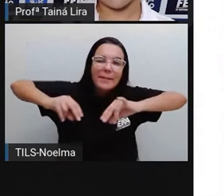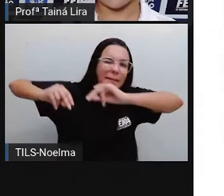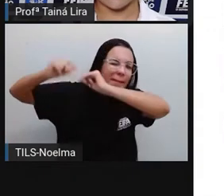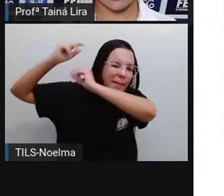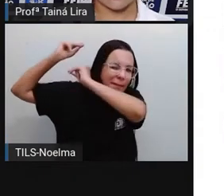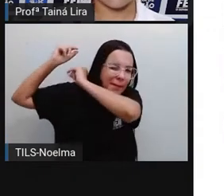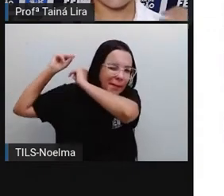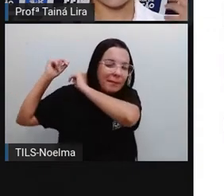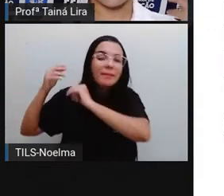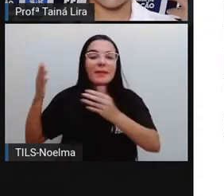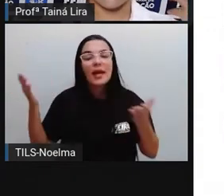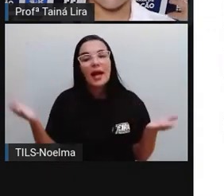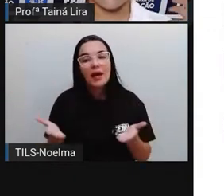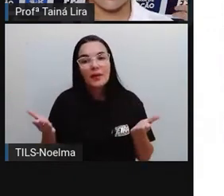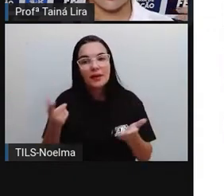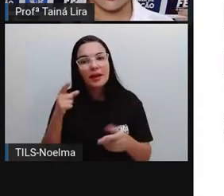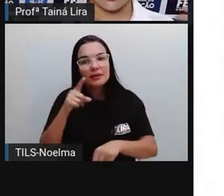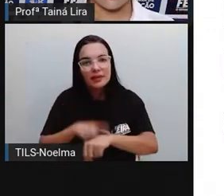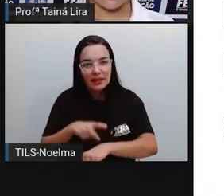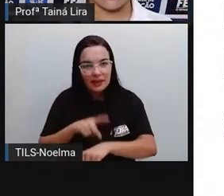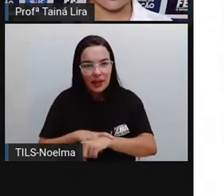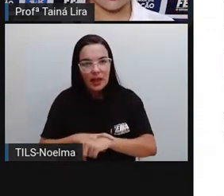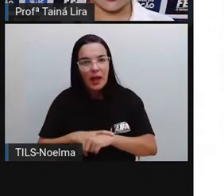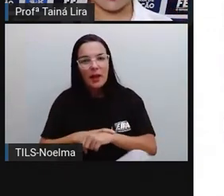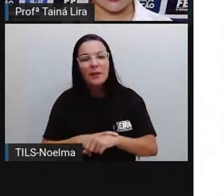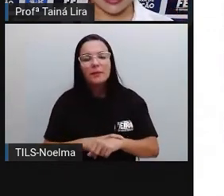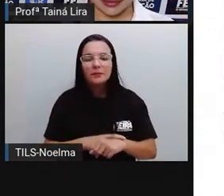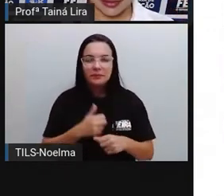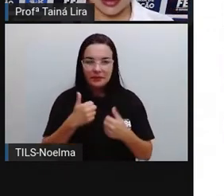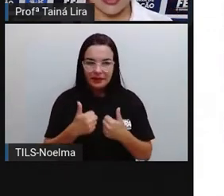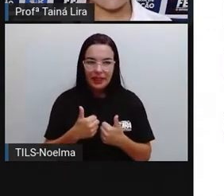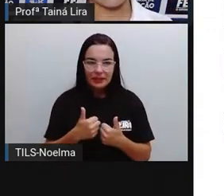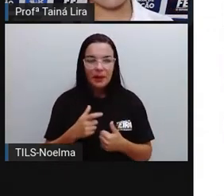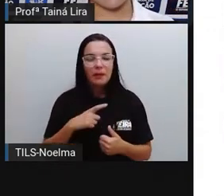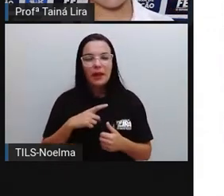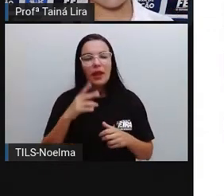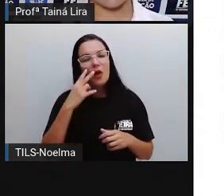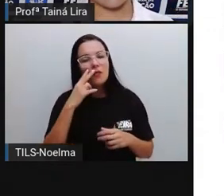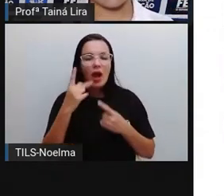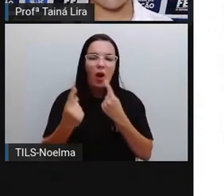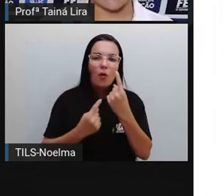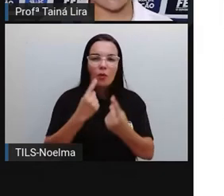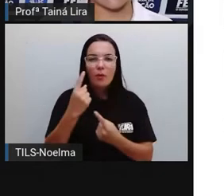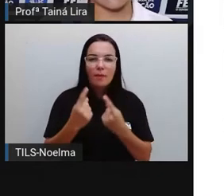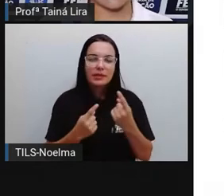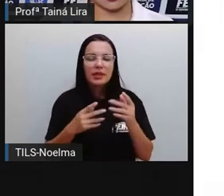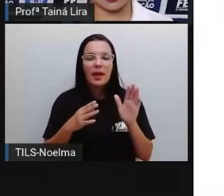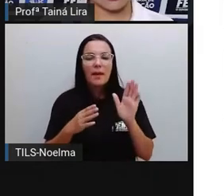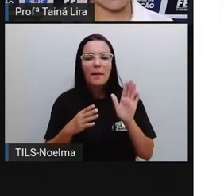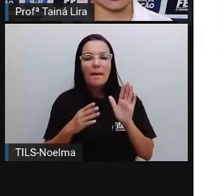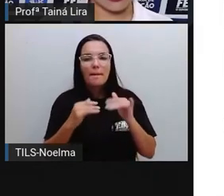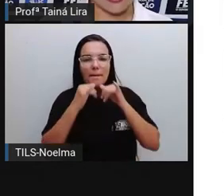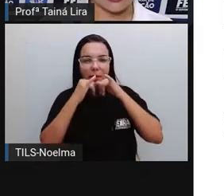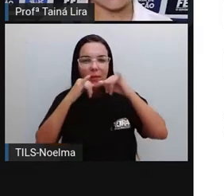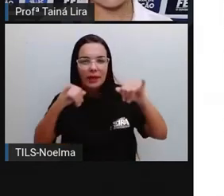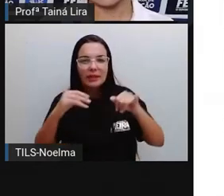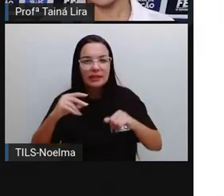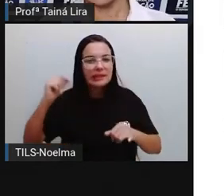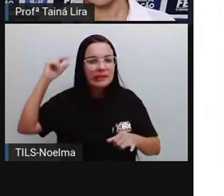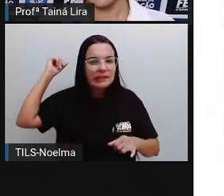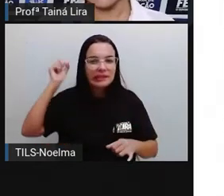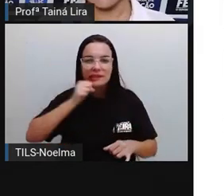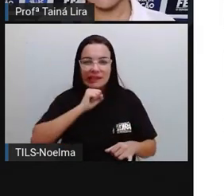textos publicitários, ó, a gente tem anúncios e propagandas. E aí a vai ver agora algumas propagandas antigas e atuais.